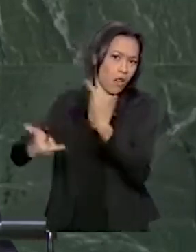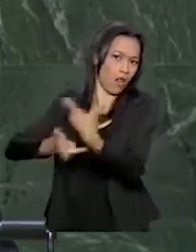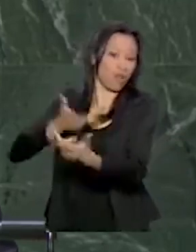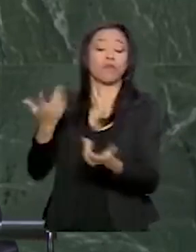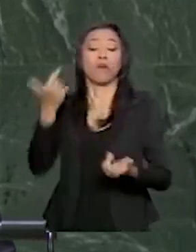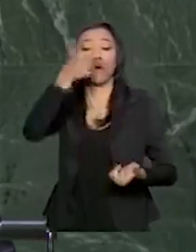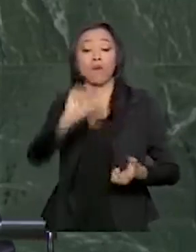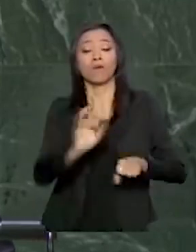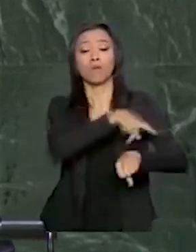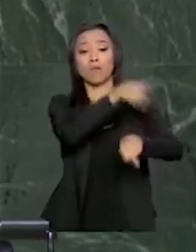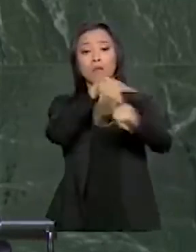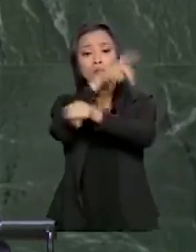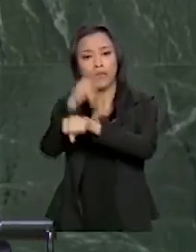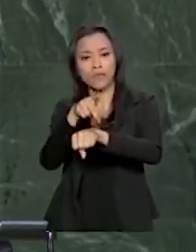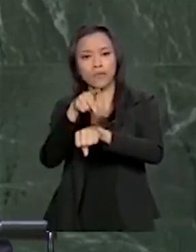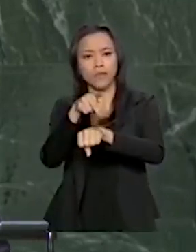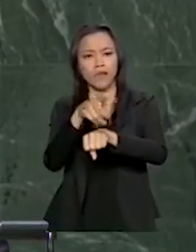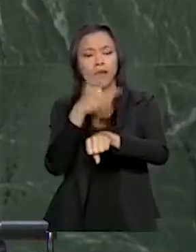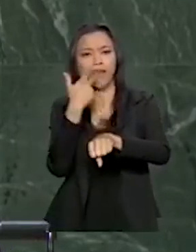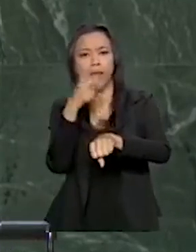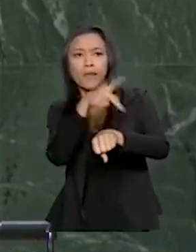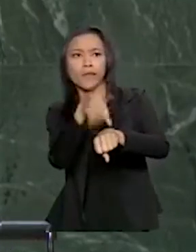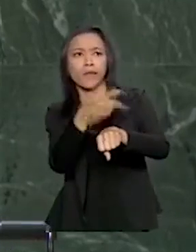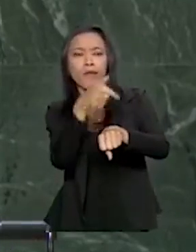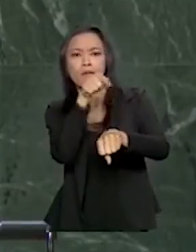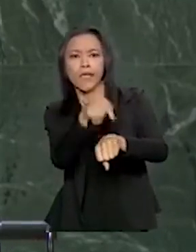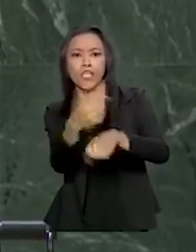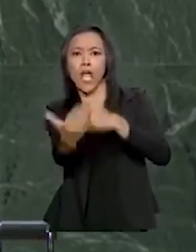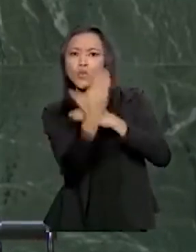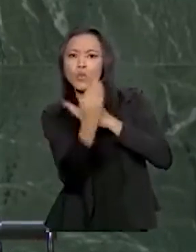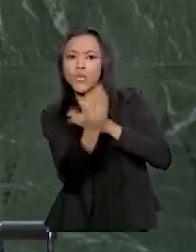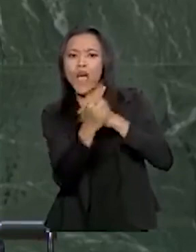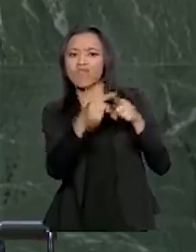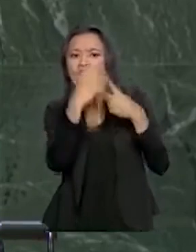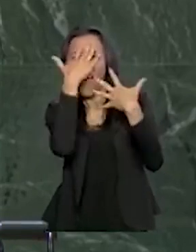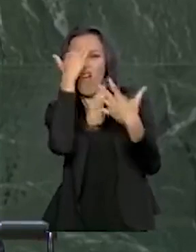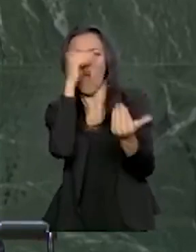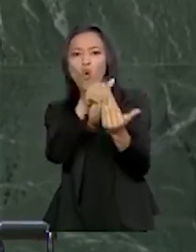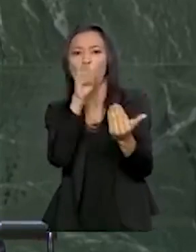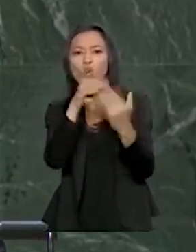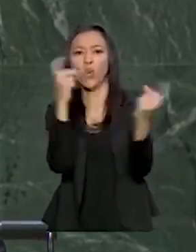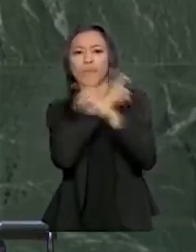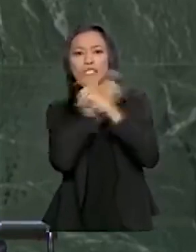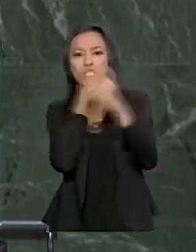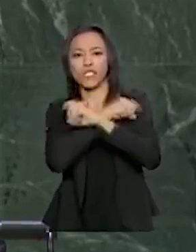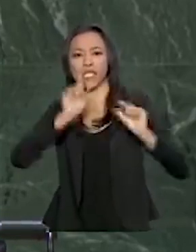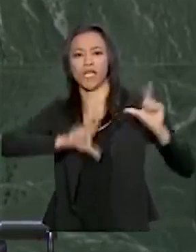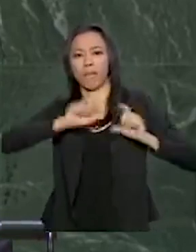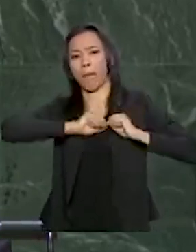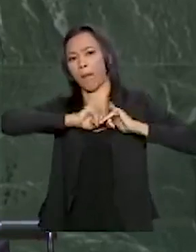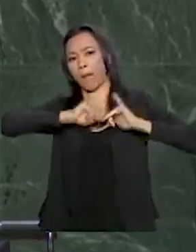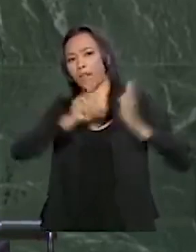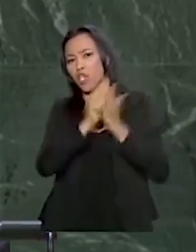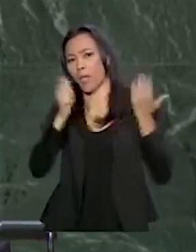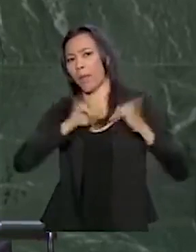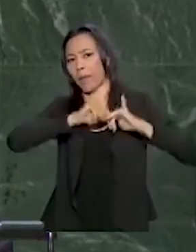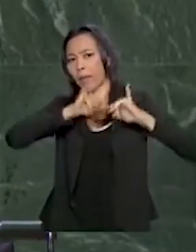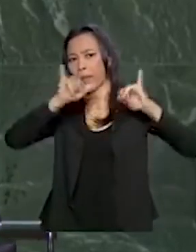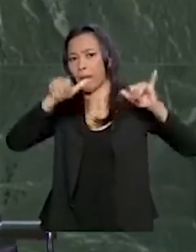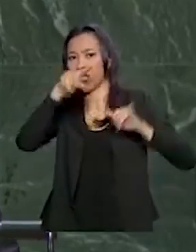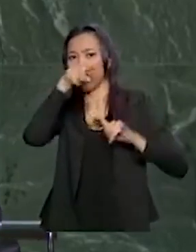outro país, em vez de ajudar, embarcou nas mentiras da mídia e se portou de forma